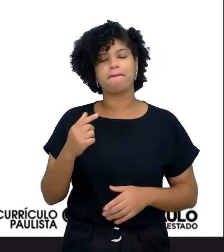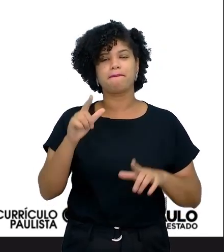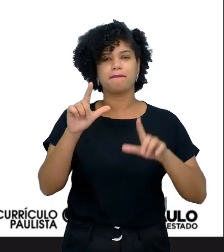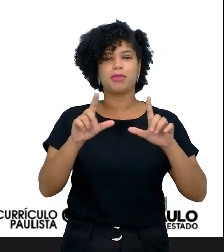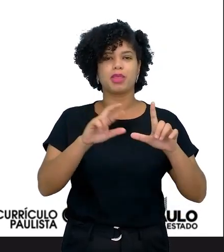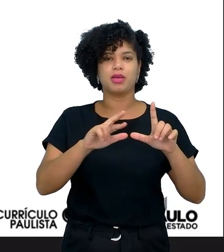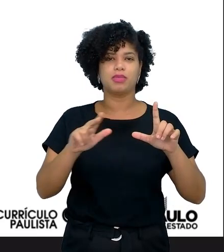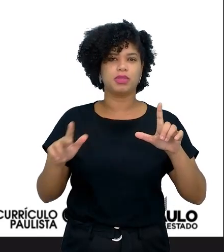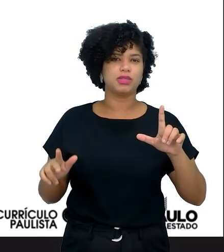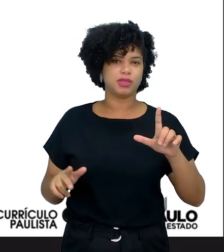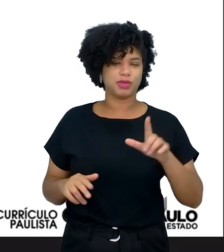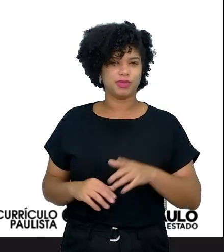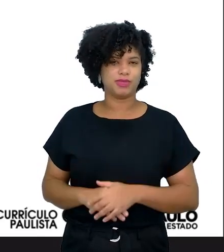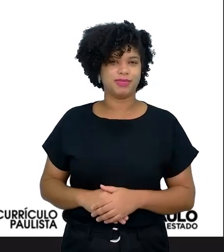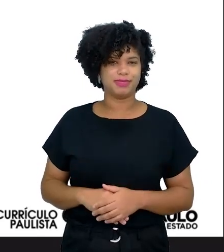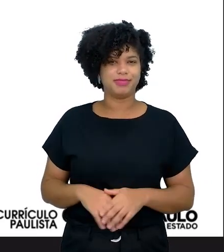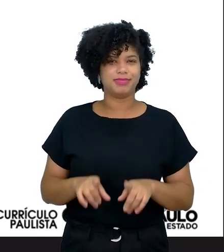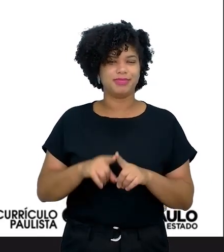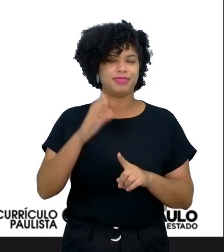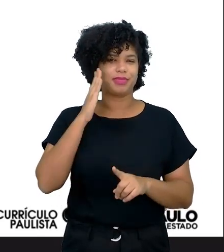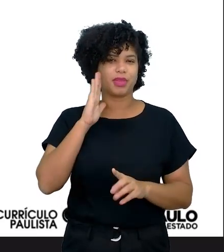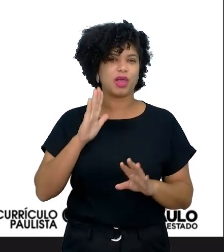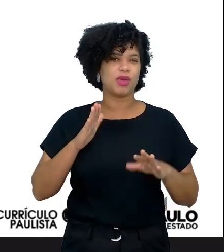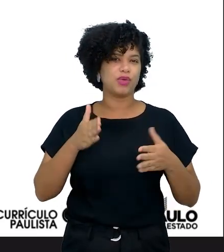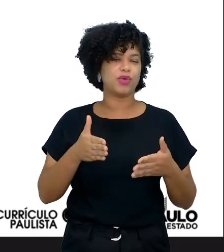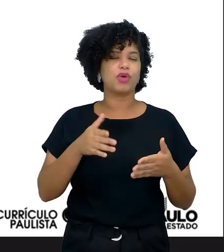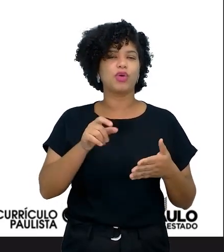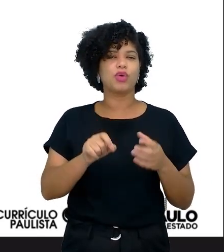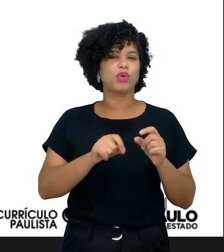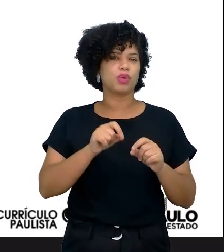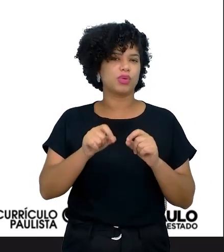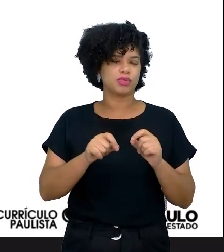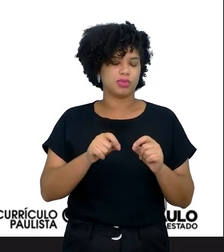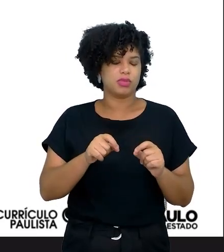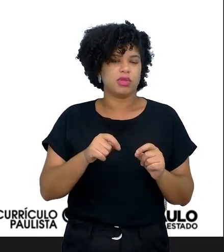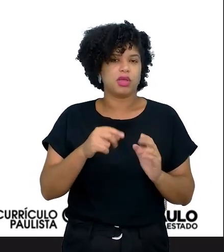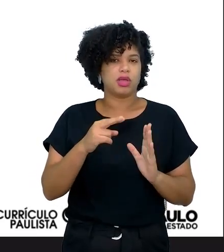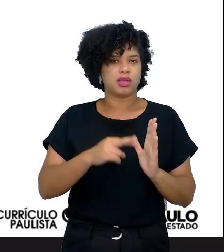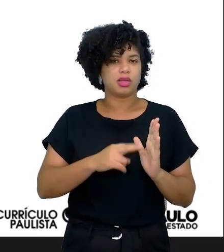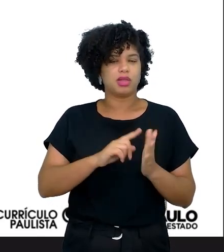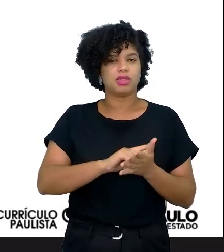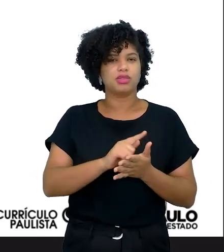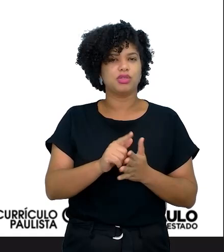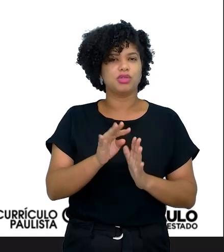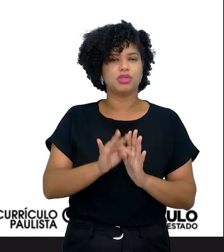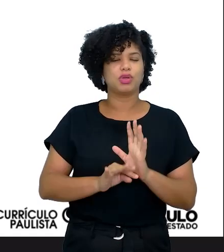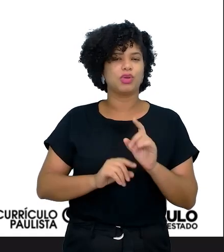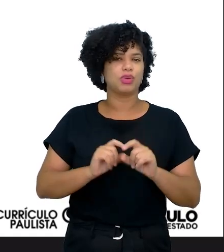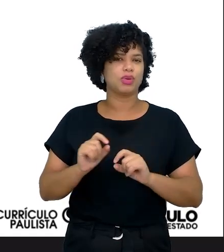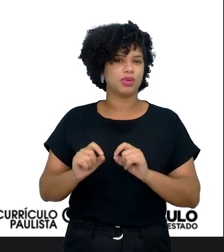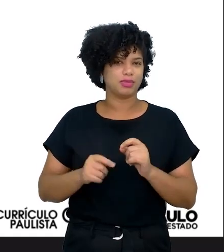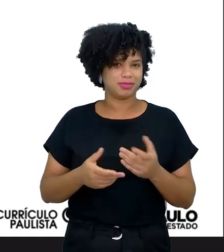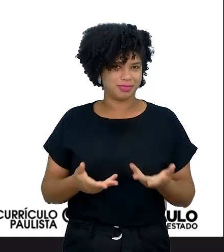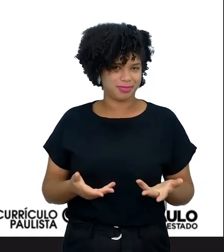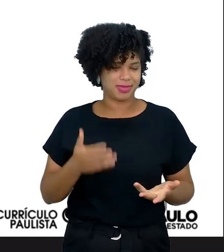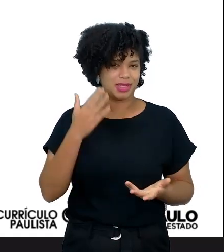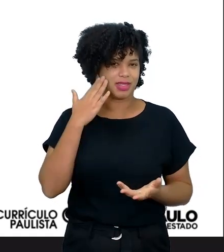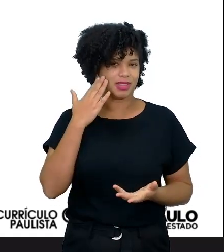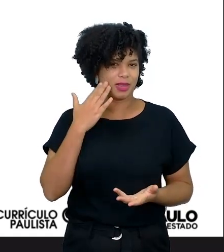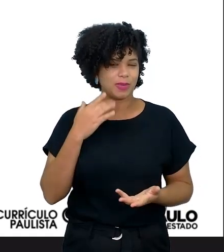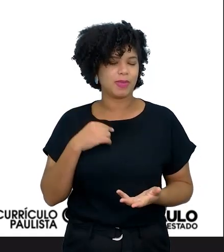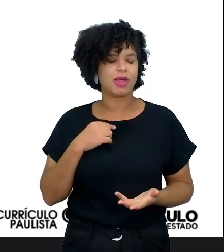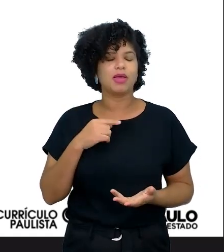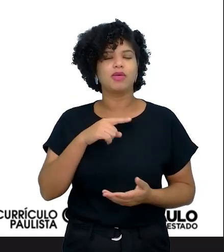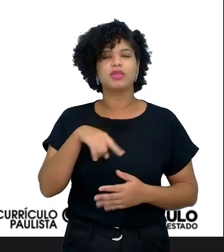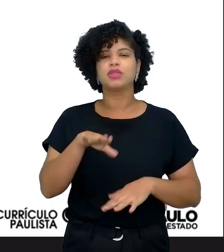Enfim. Qual é o público-alvo, né? Que lê esse tipo de gênero textual também? E quais proposições